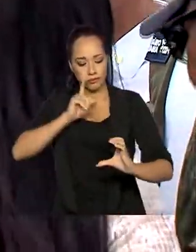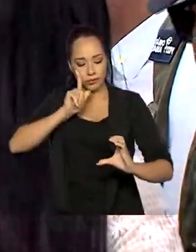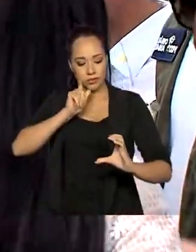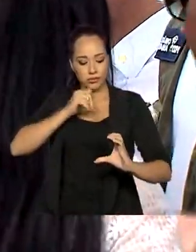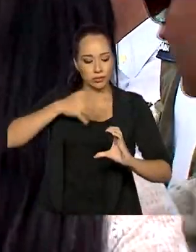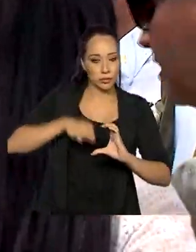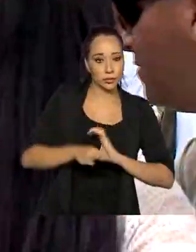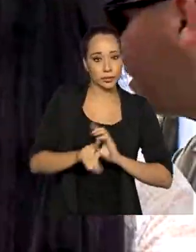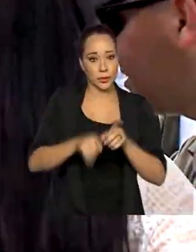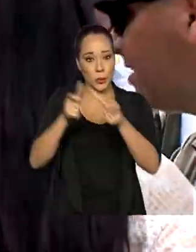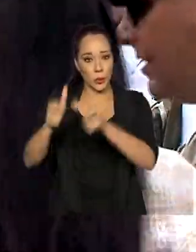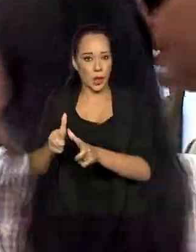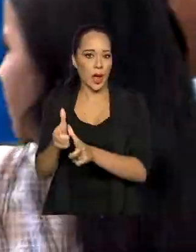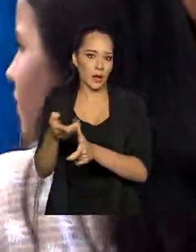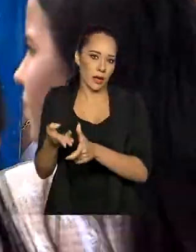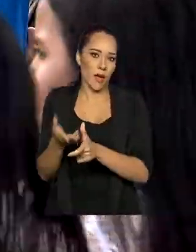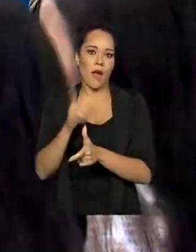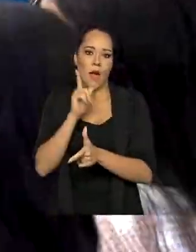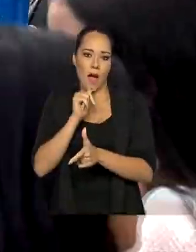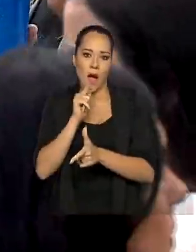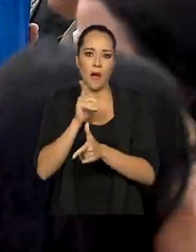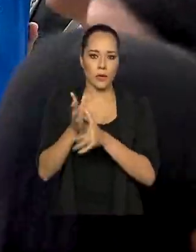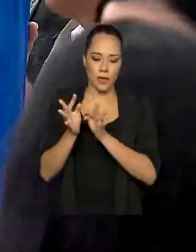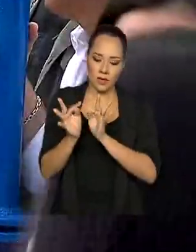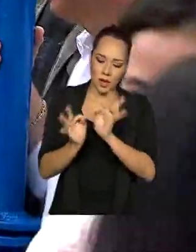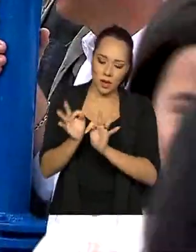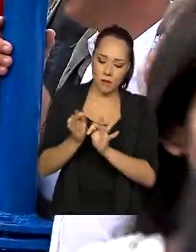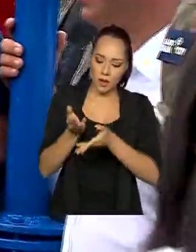da estação de tratamento com dupla filtragem,